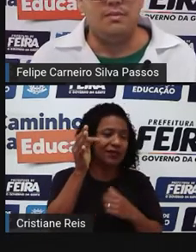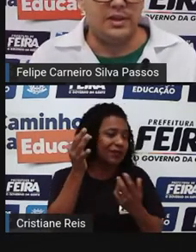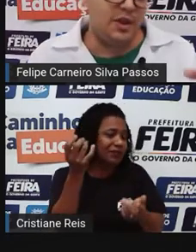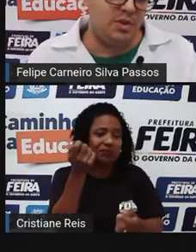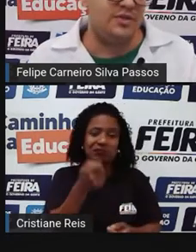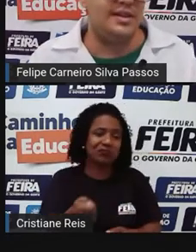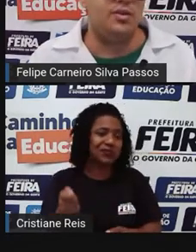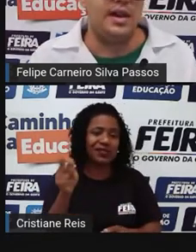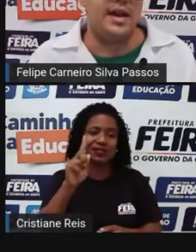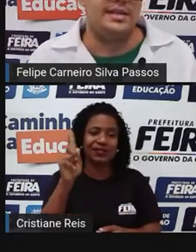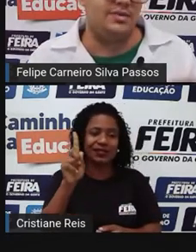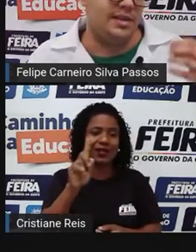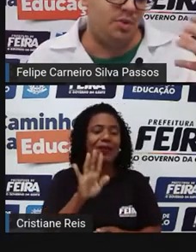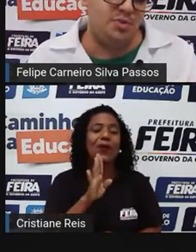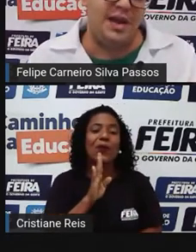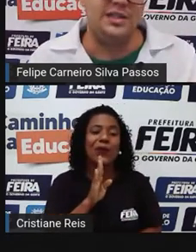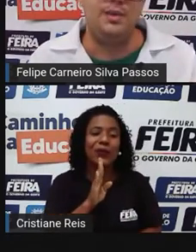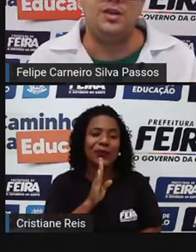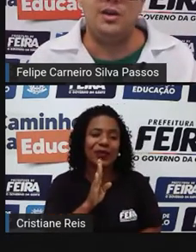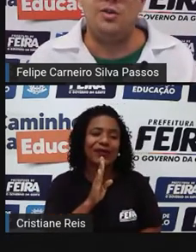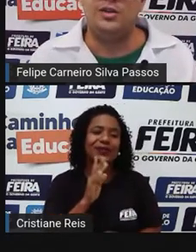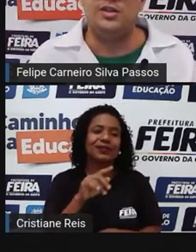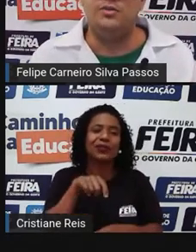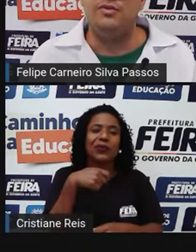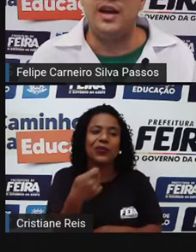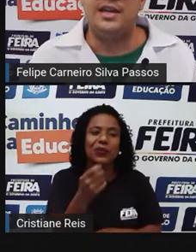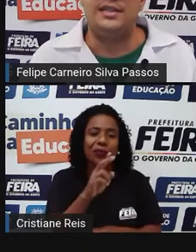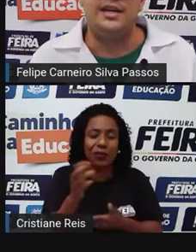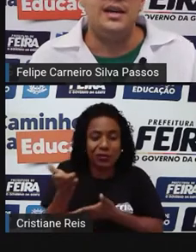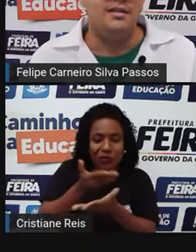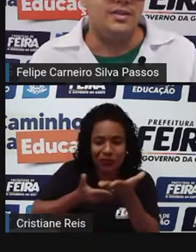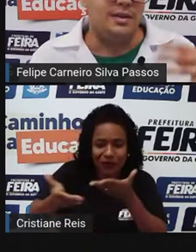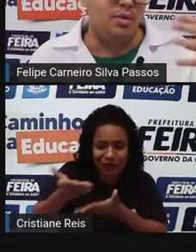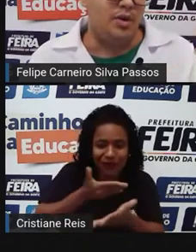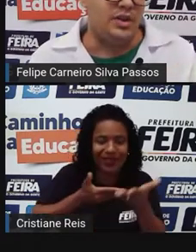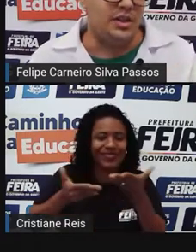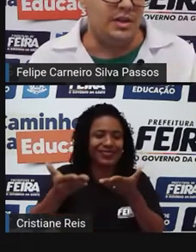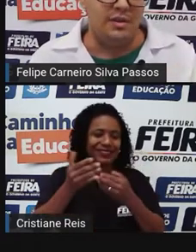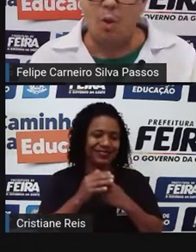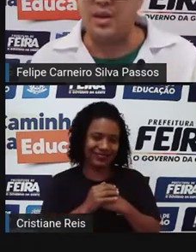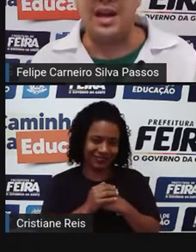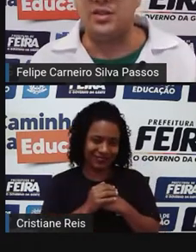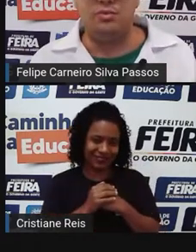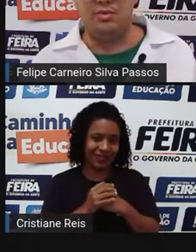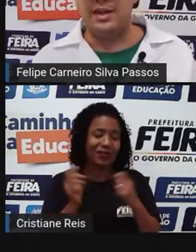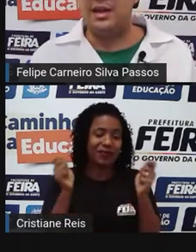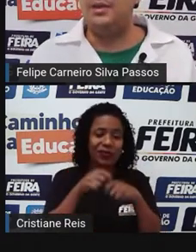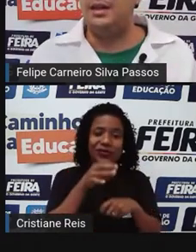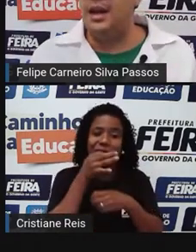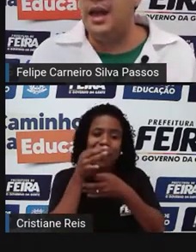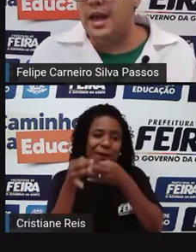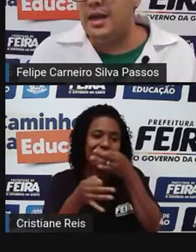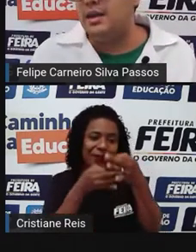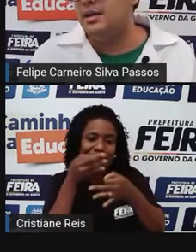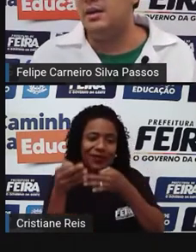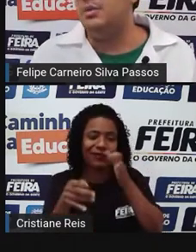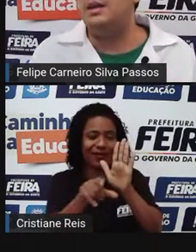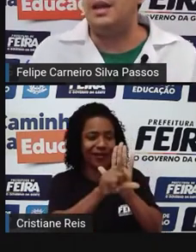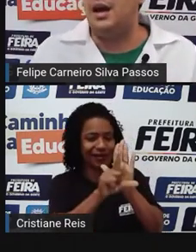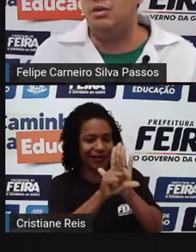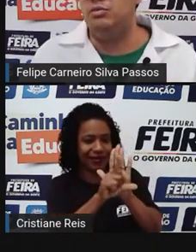use, mas pelo menos você conhece. Você pode participar de uma roda de conversa, você pode opinar sobre uma determinada lei